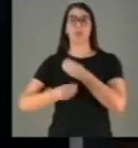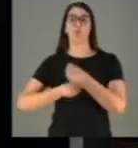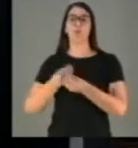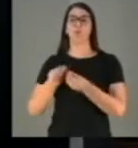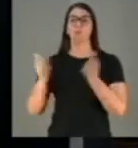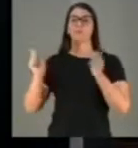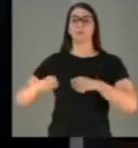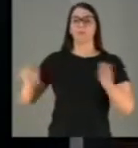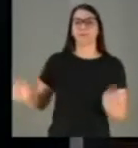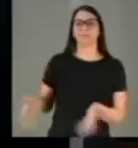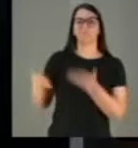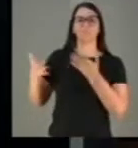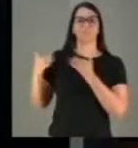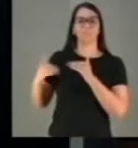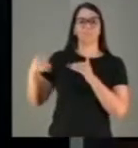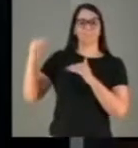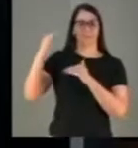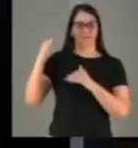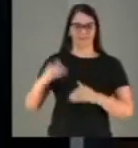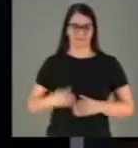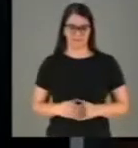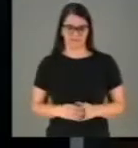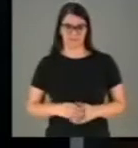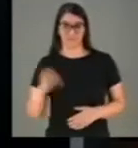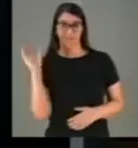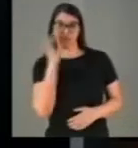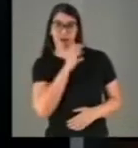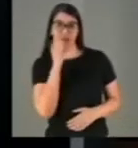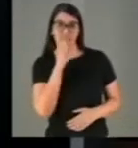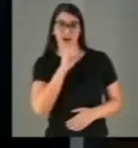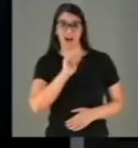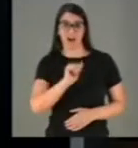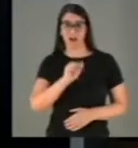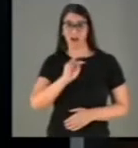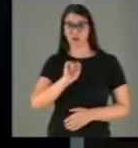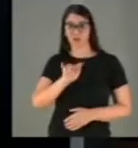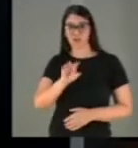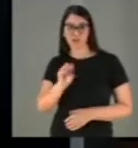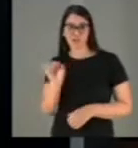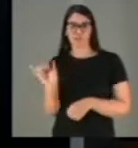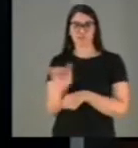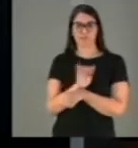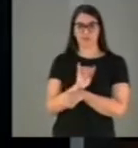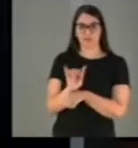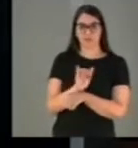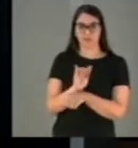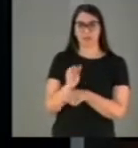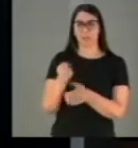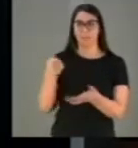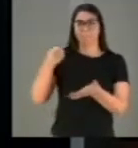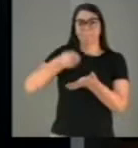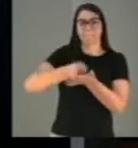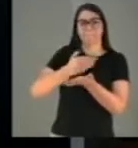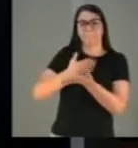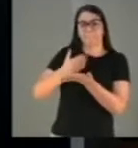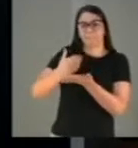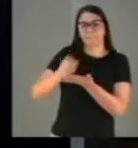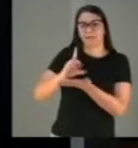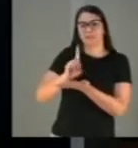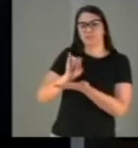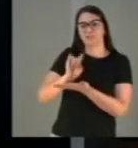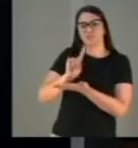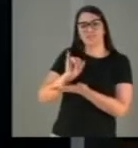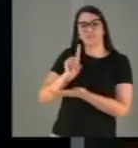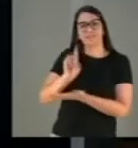potencializam. A liquidação apressada de ativos estratégicos para financiar dividendos poupudos,